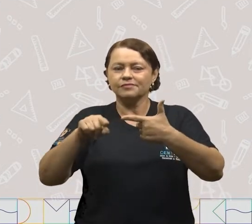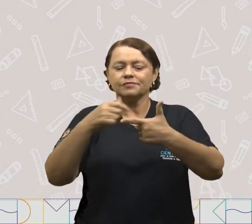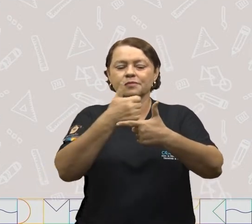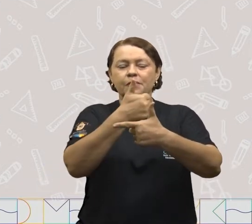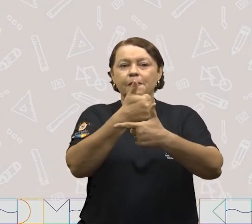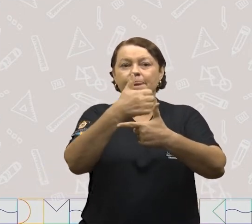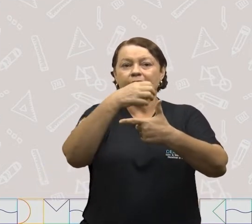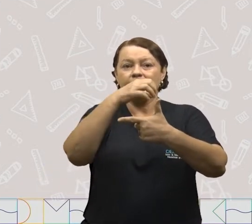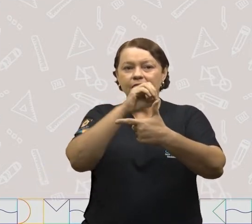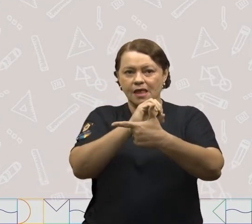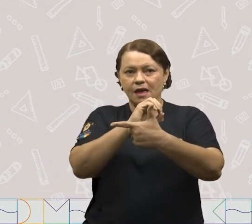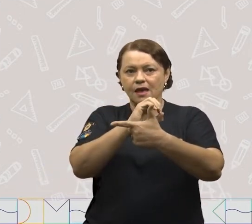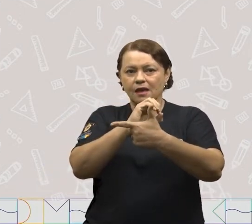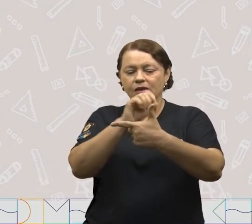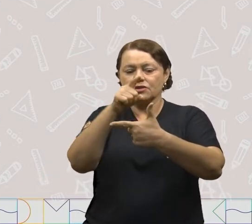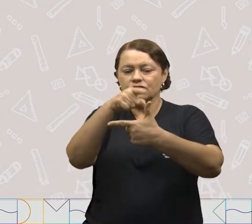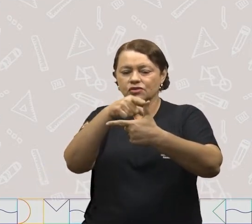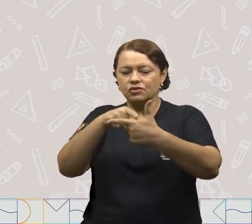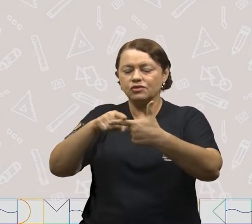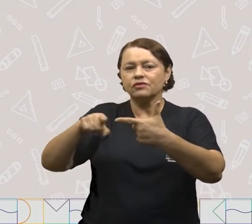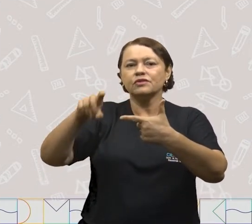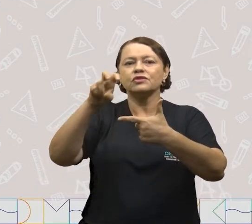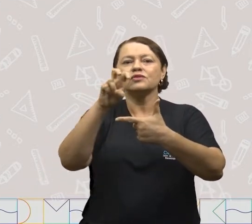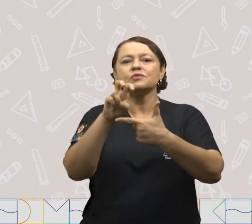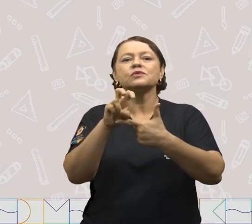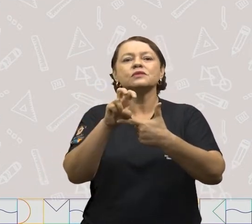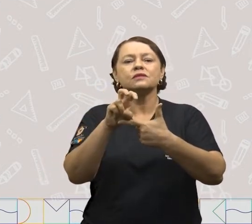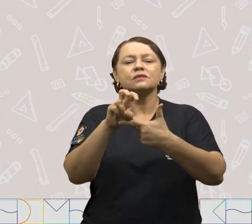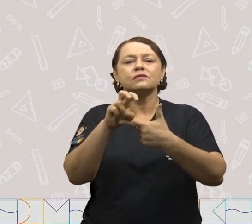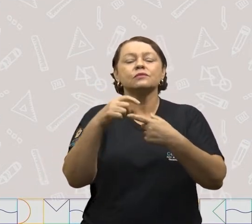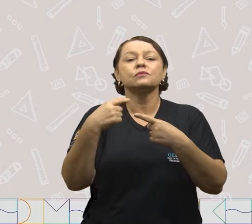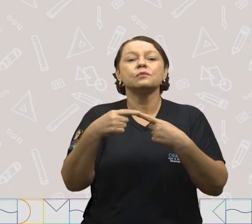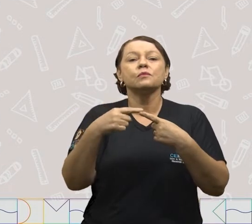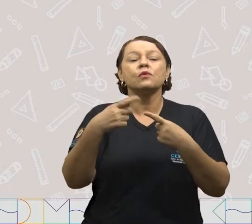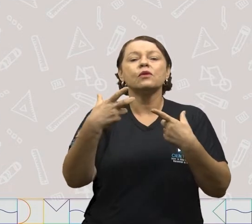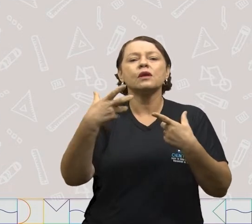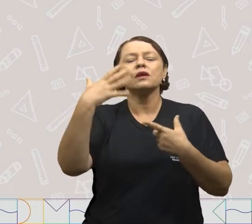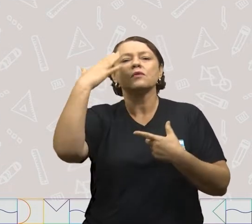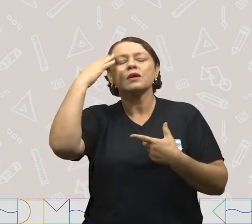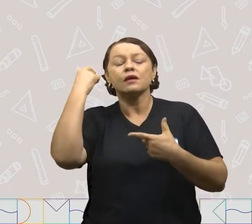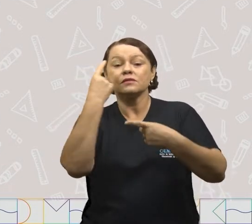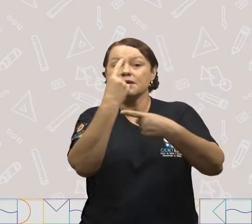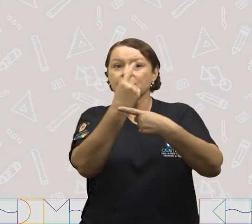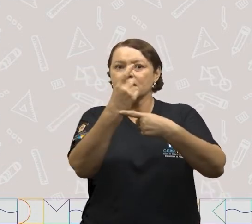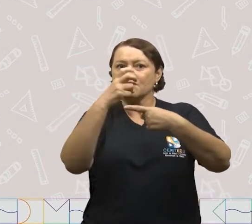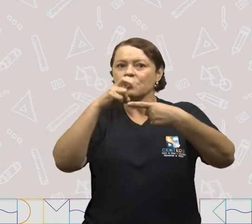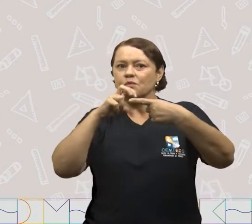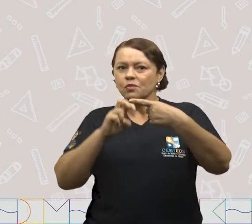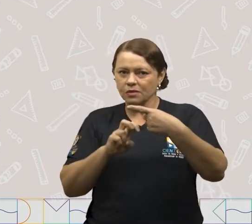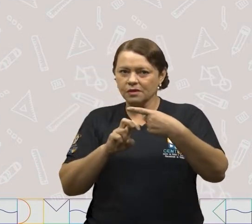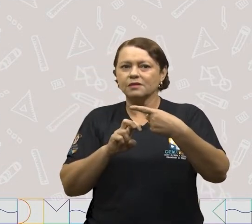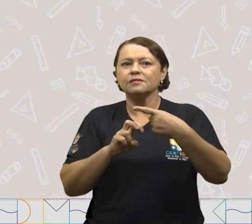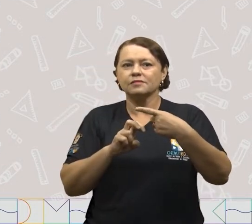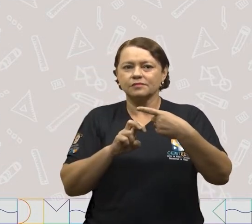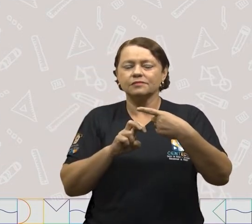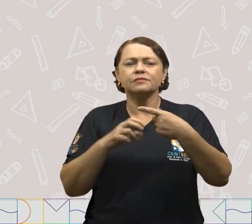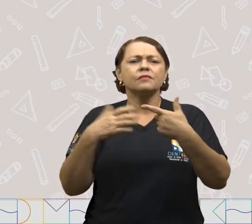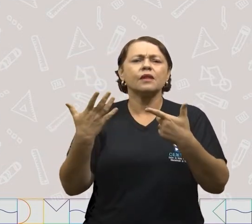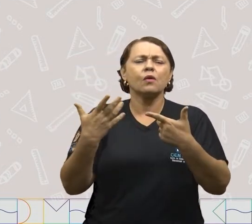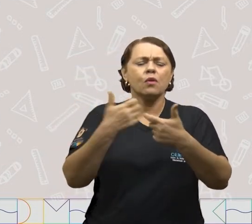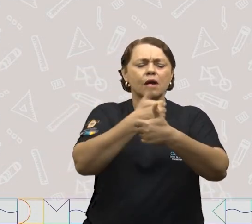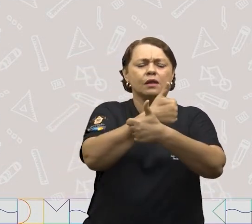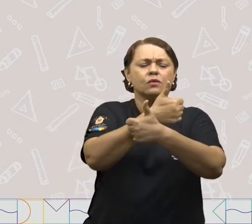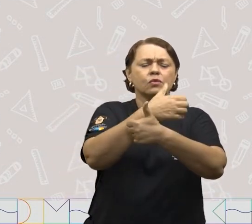Dez dividido por cinco, porque eu quero saber a quinta parte. Quanto que é dez